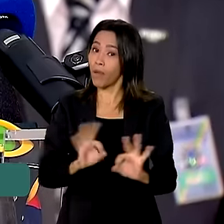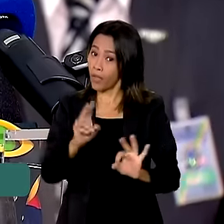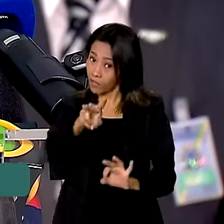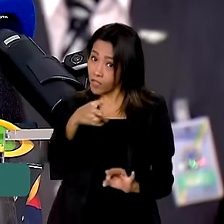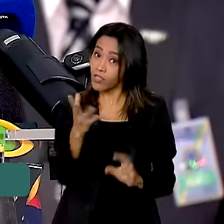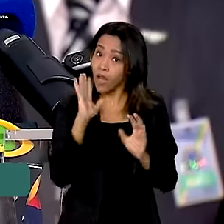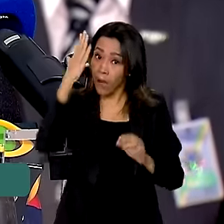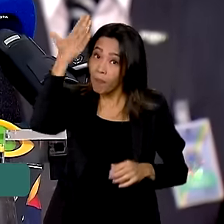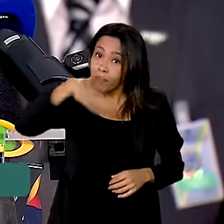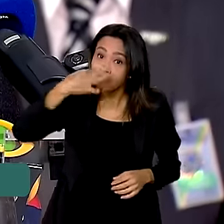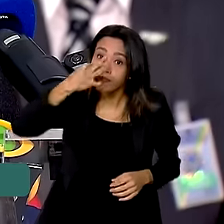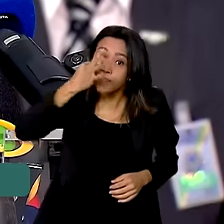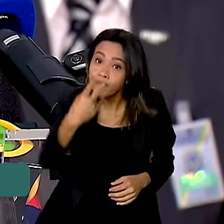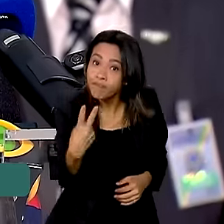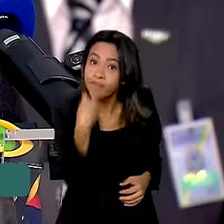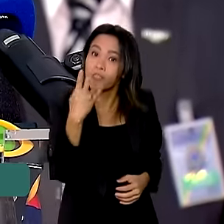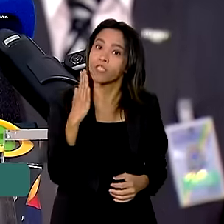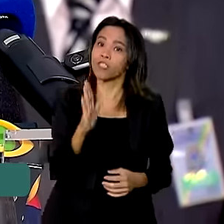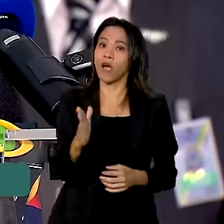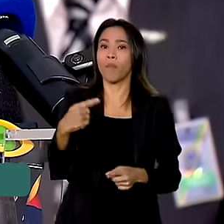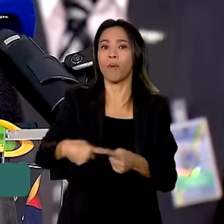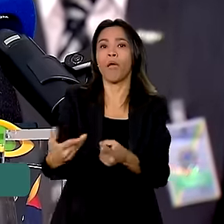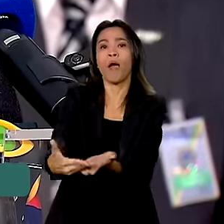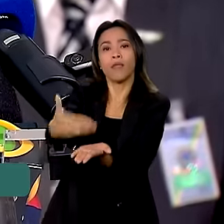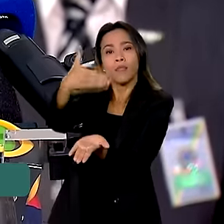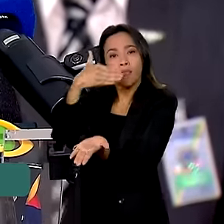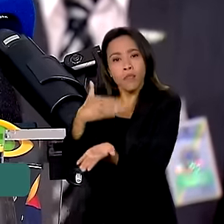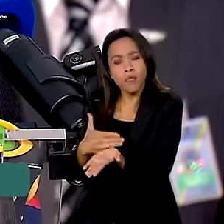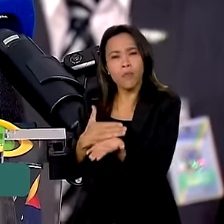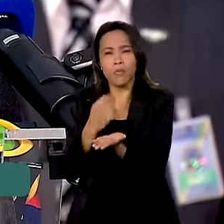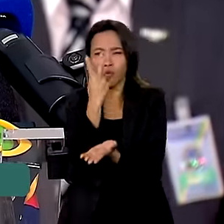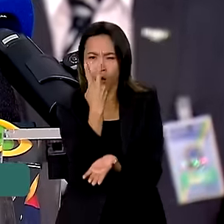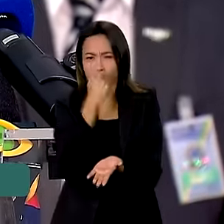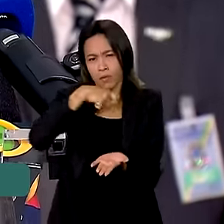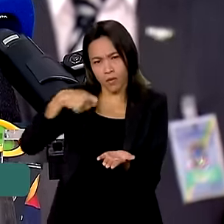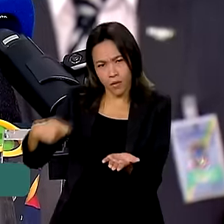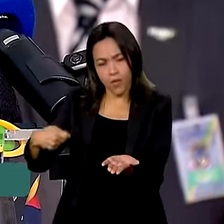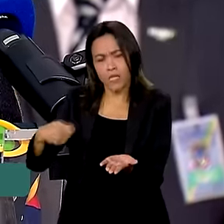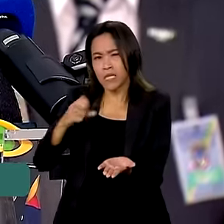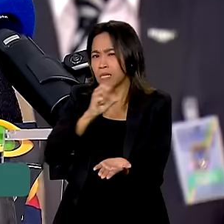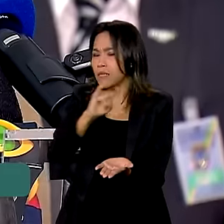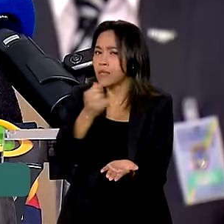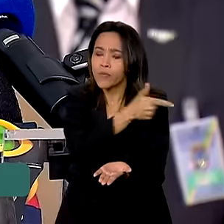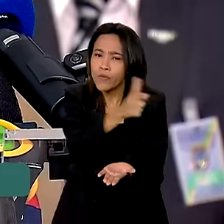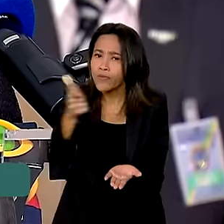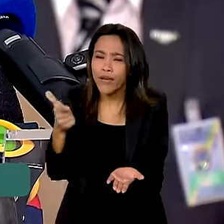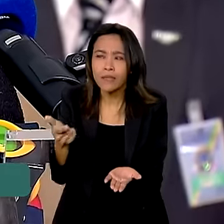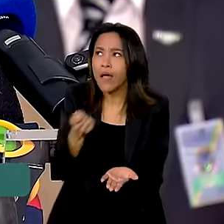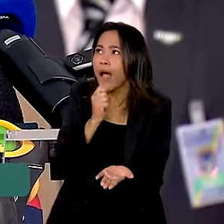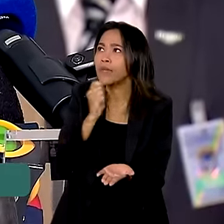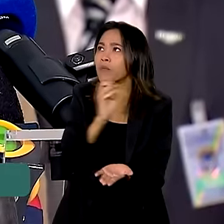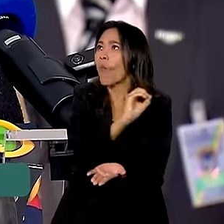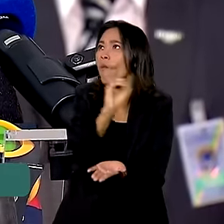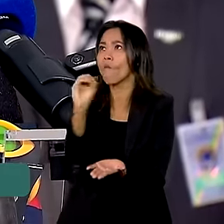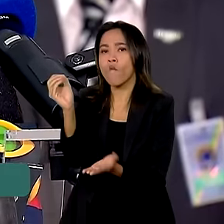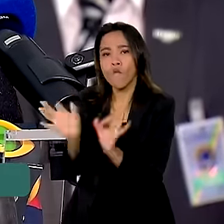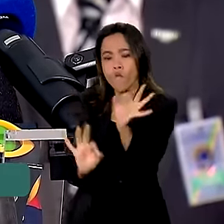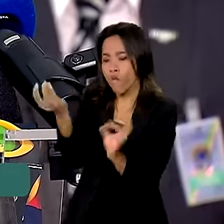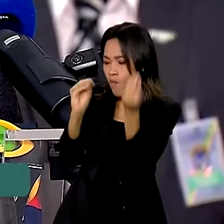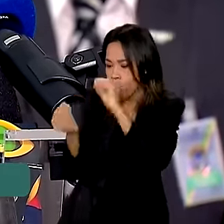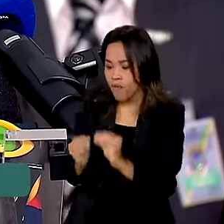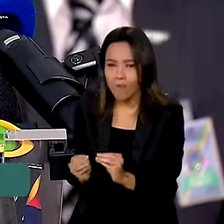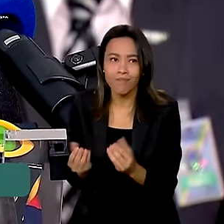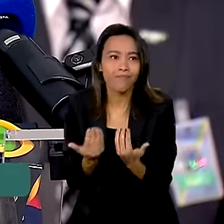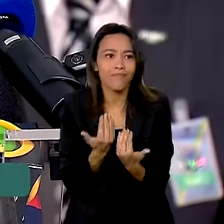estão vendo, porque como houve uma antecipação de dois meses, se não tivesse algo planejado, não teria